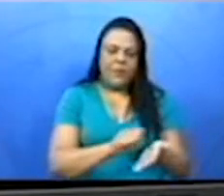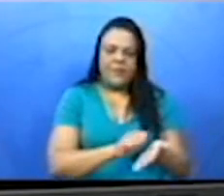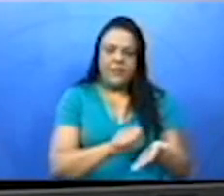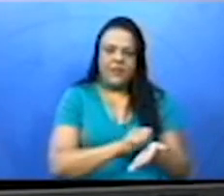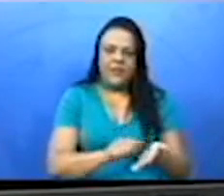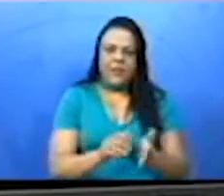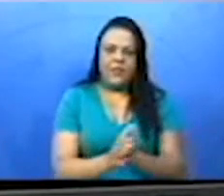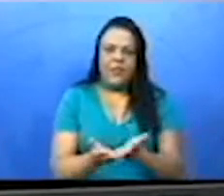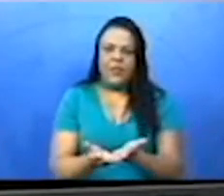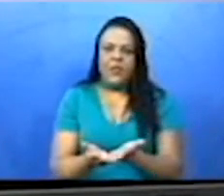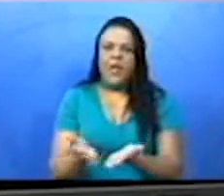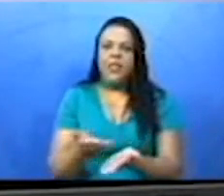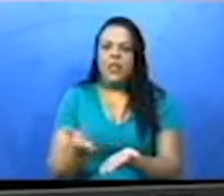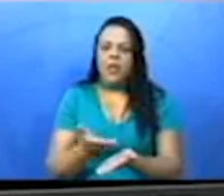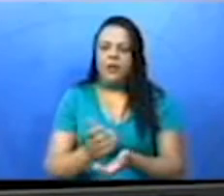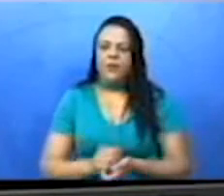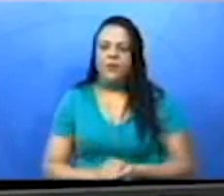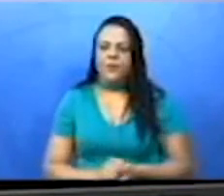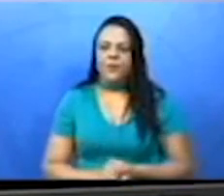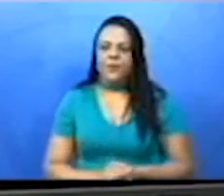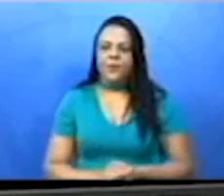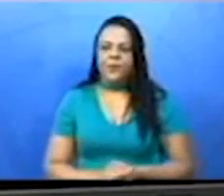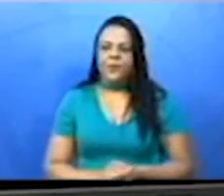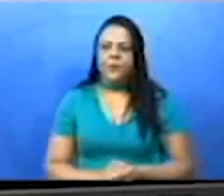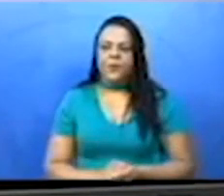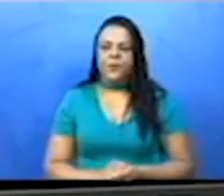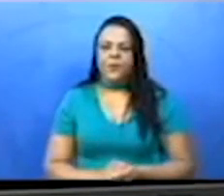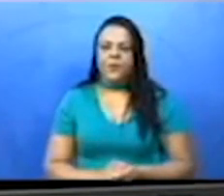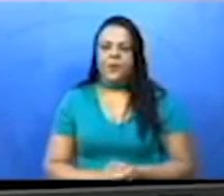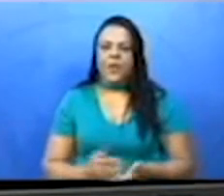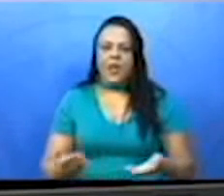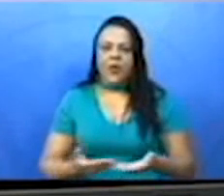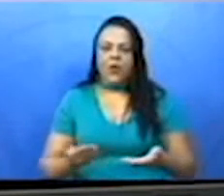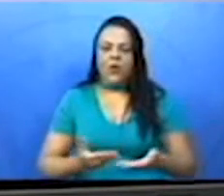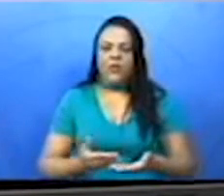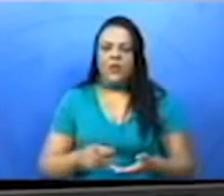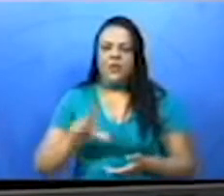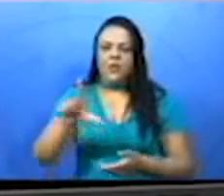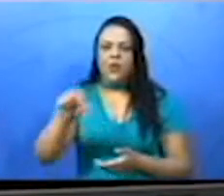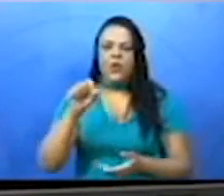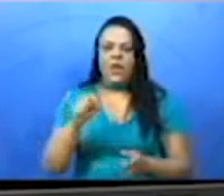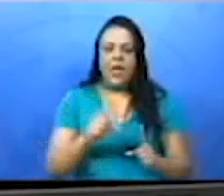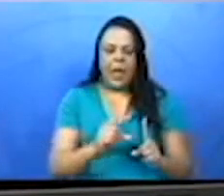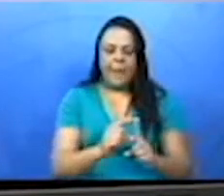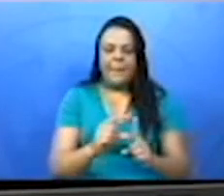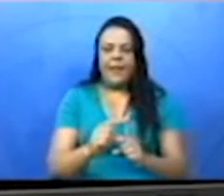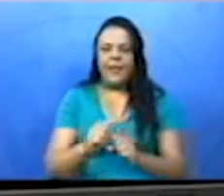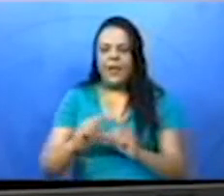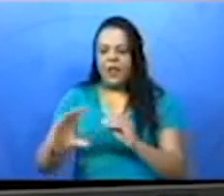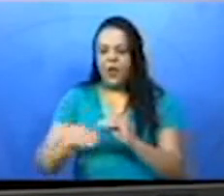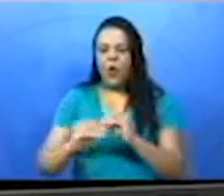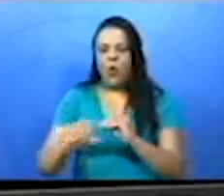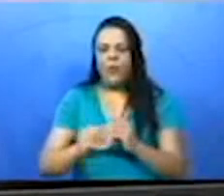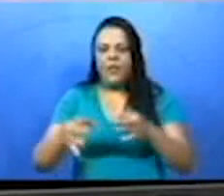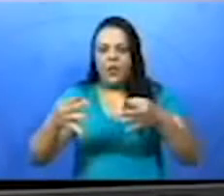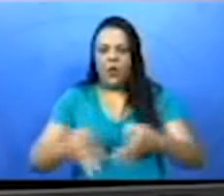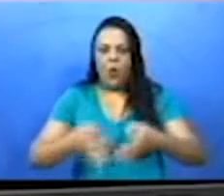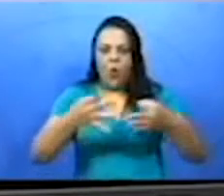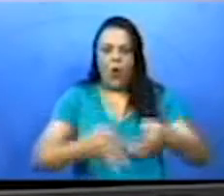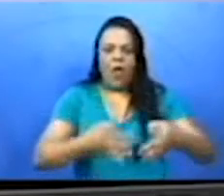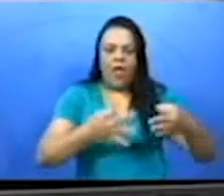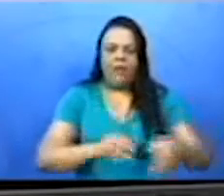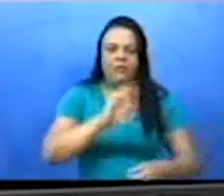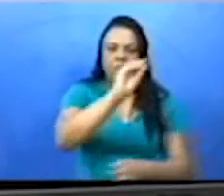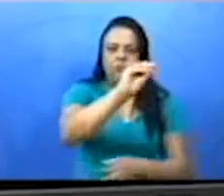Agora, vamos assinalar a alternativa que contém as palavras que completam corretamente essas lacunas.